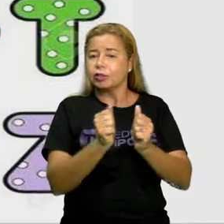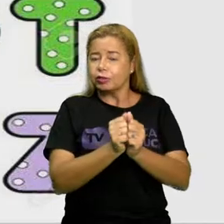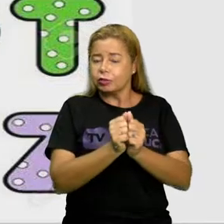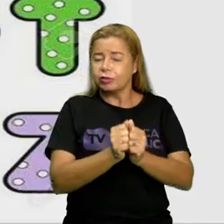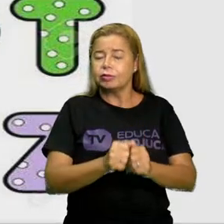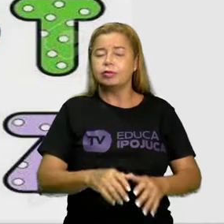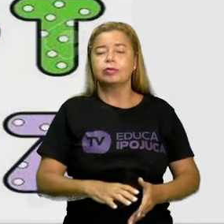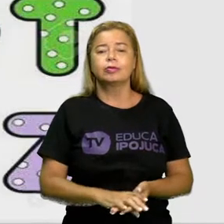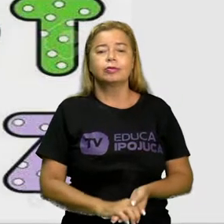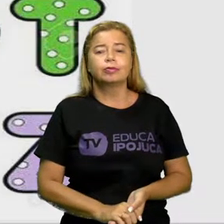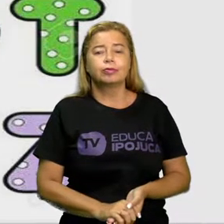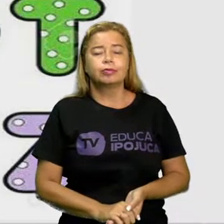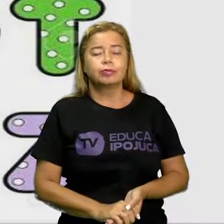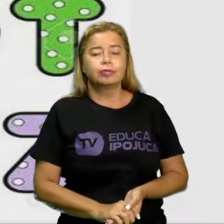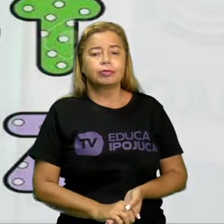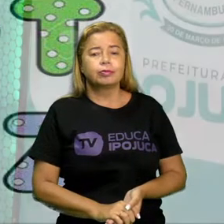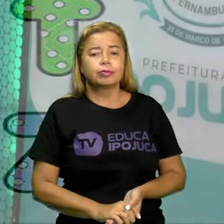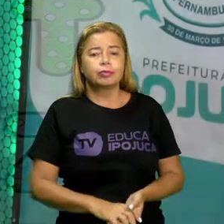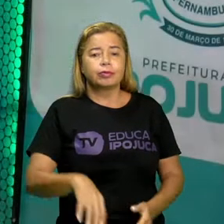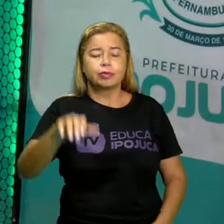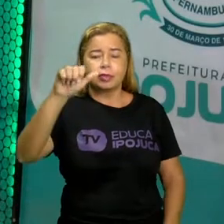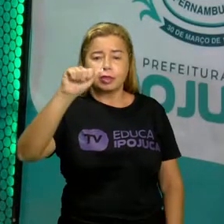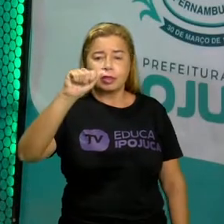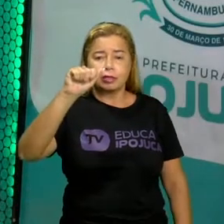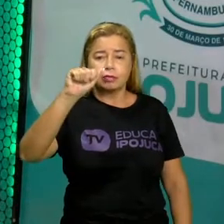Vamos lá? Nós temos aqui.